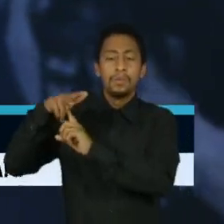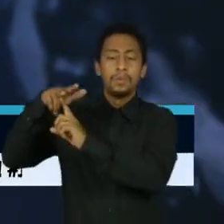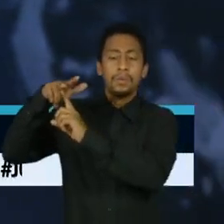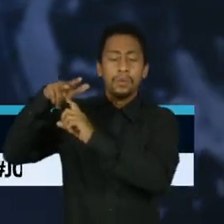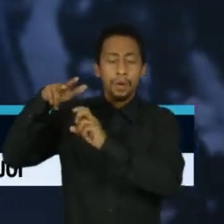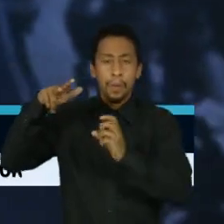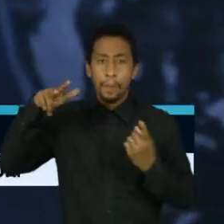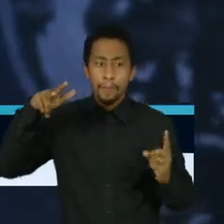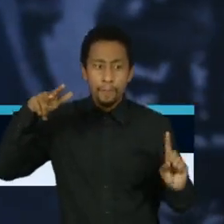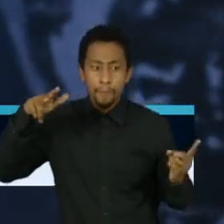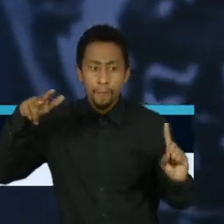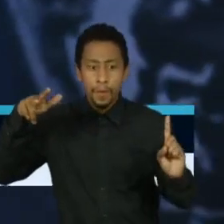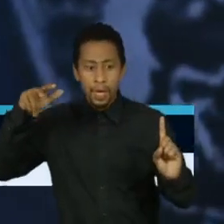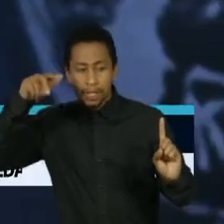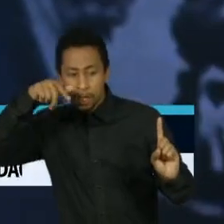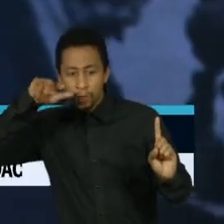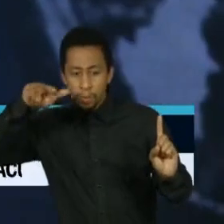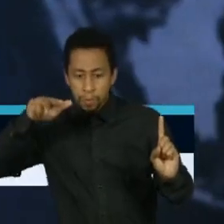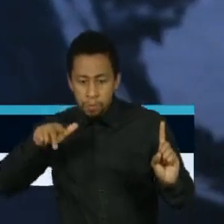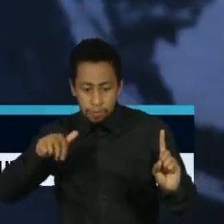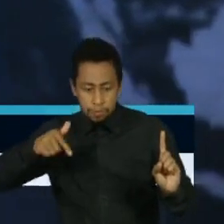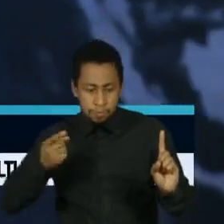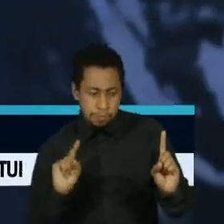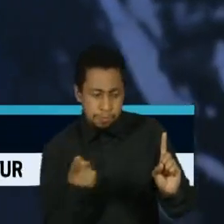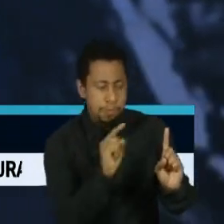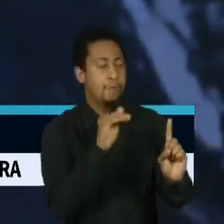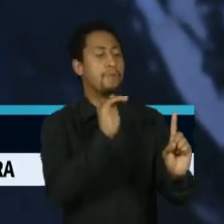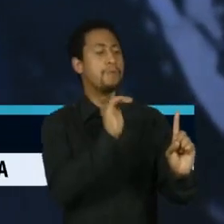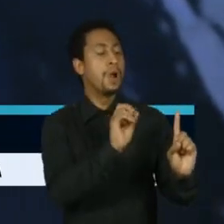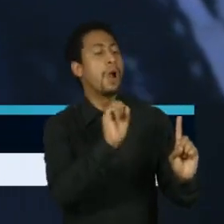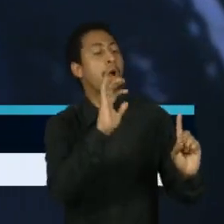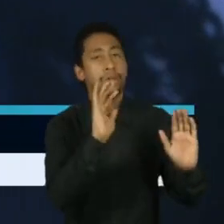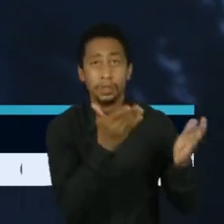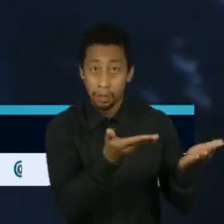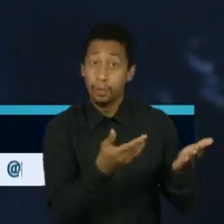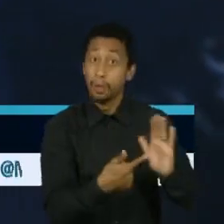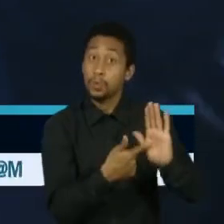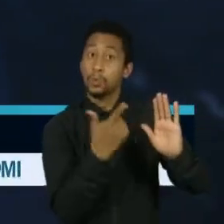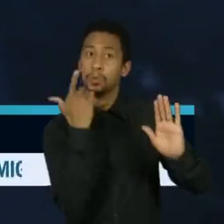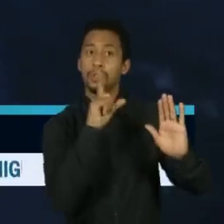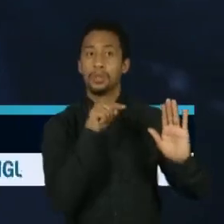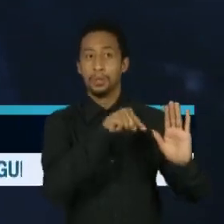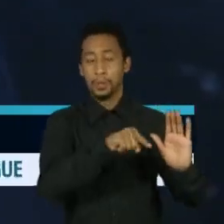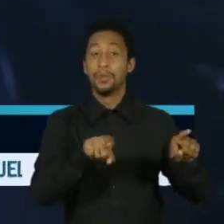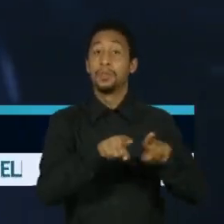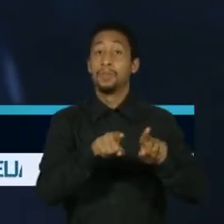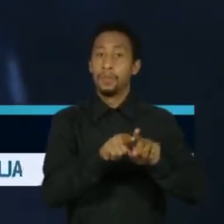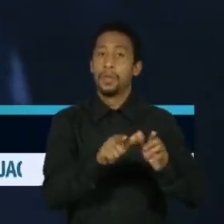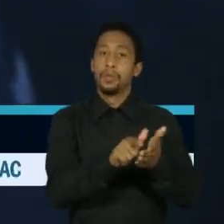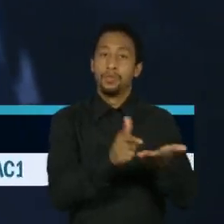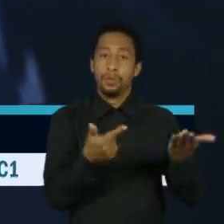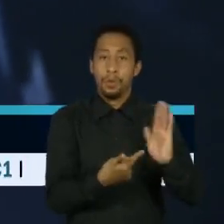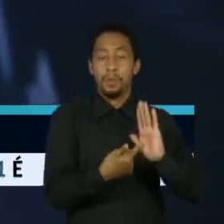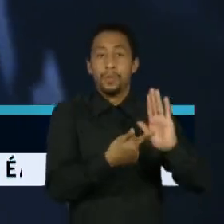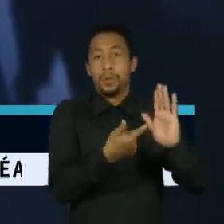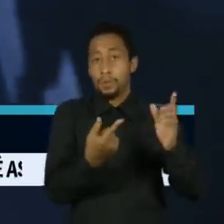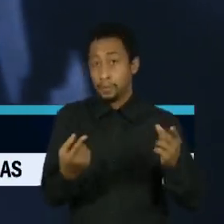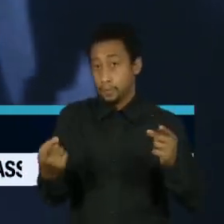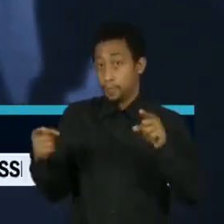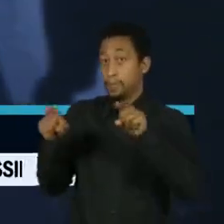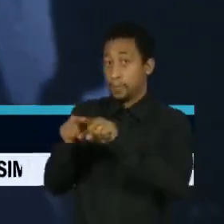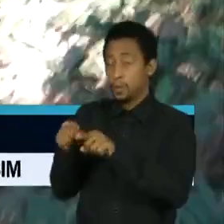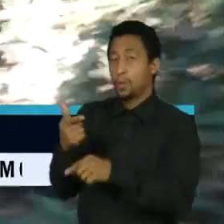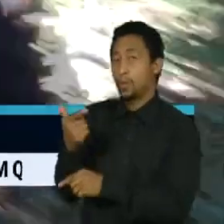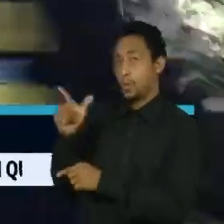Veja na reportagem da enviada especial Laís Duarte, produzida com apoio do Amazon Rainforest Journalist Fund, em parceria com o Pulitzer